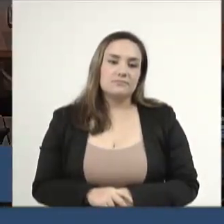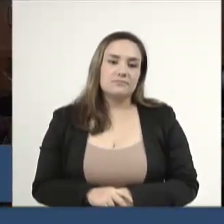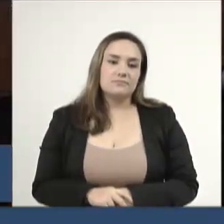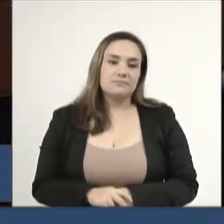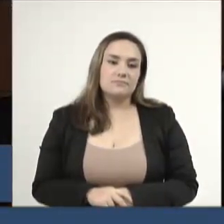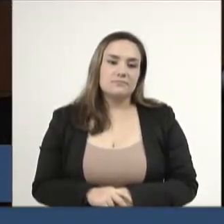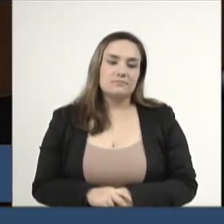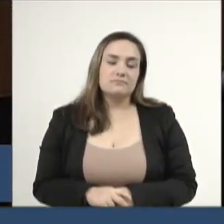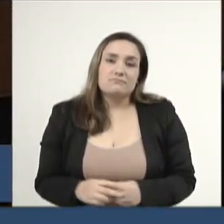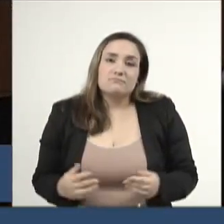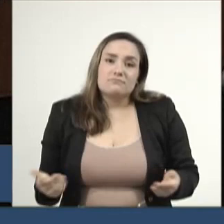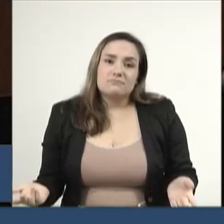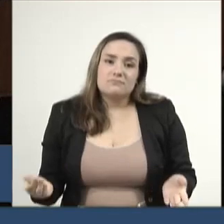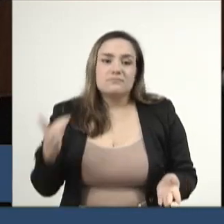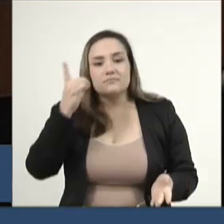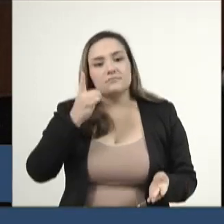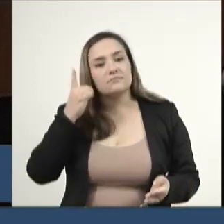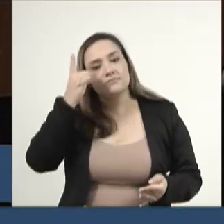Olha, deputado,